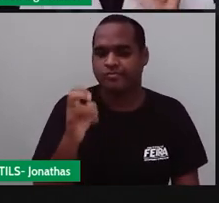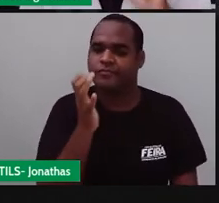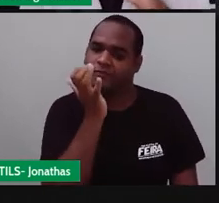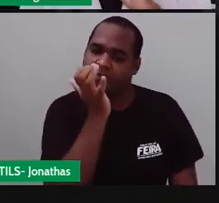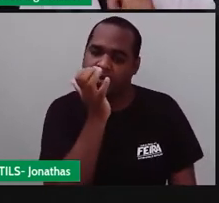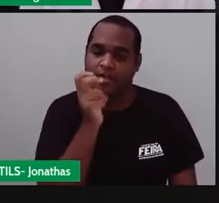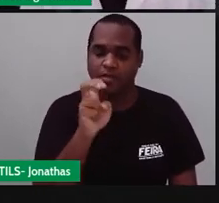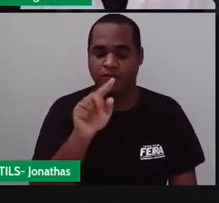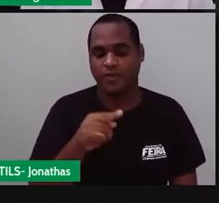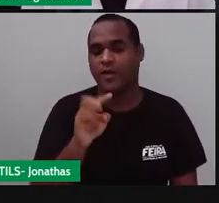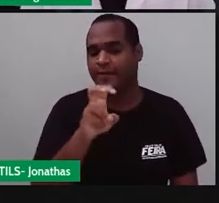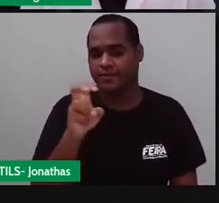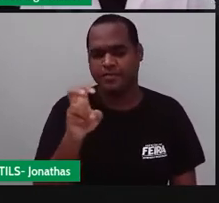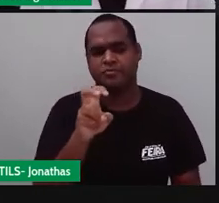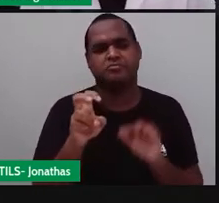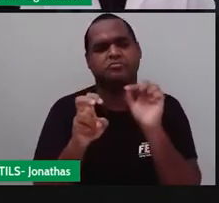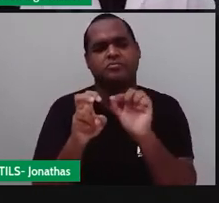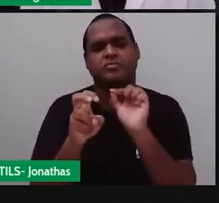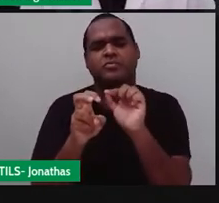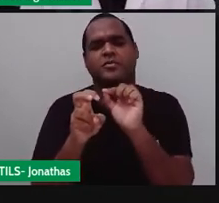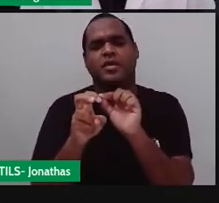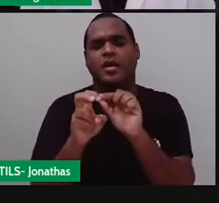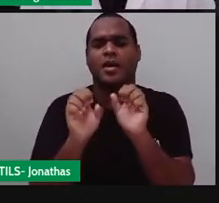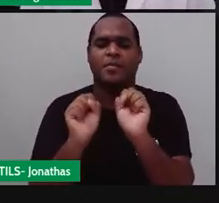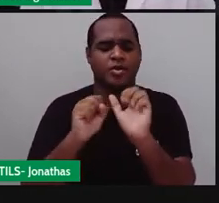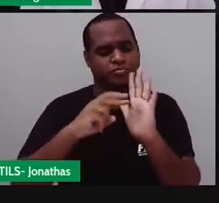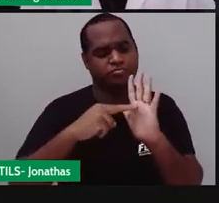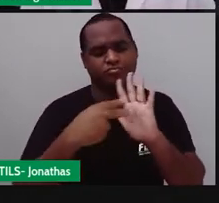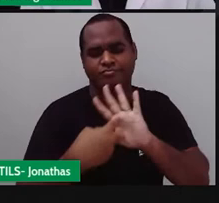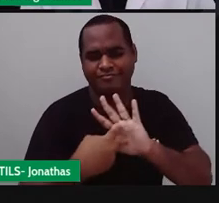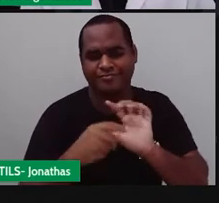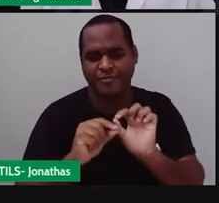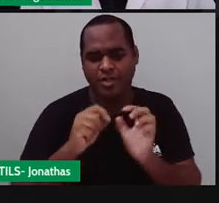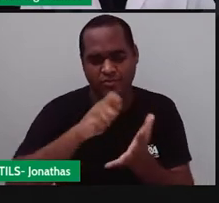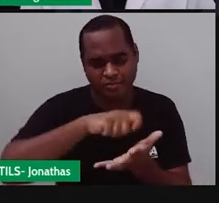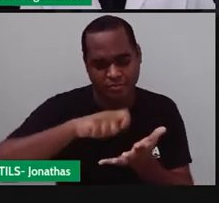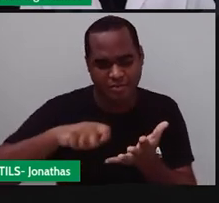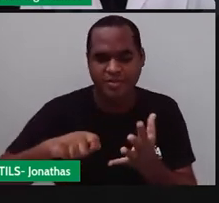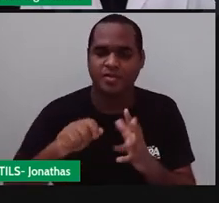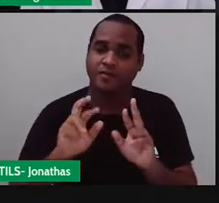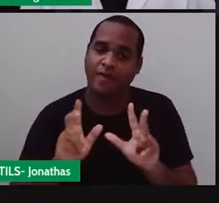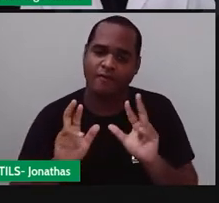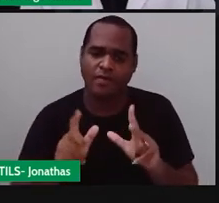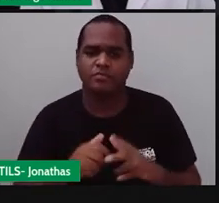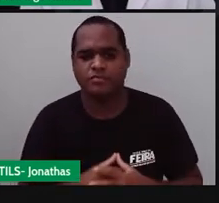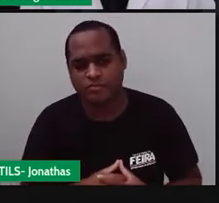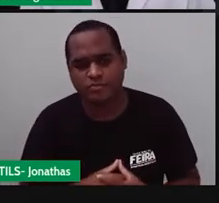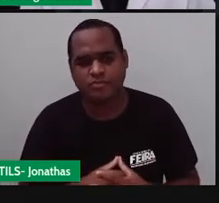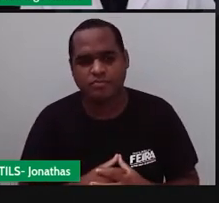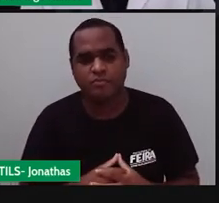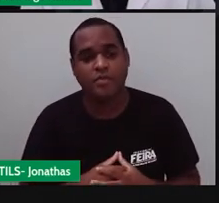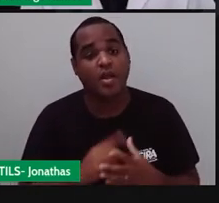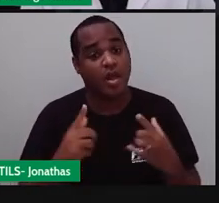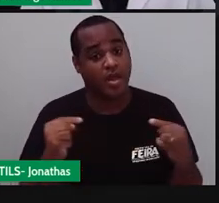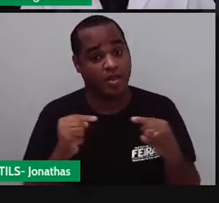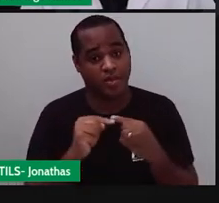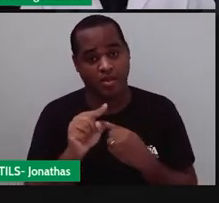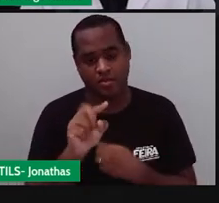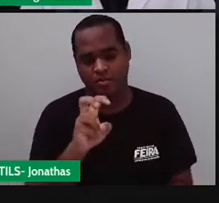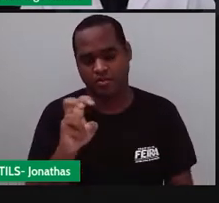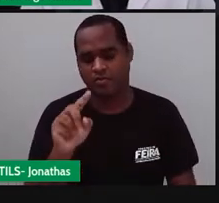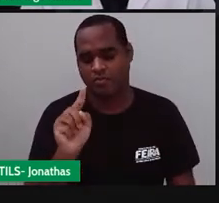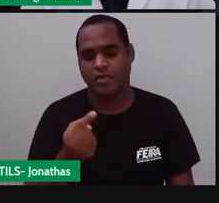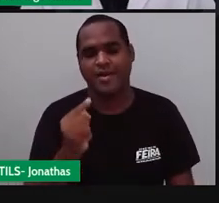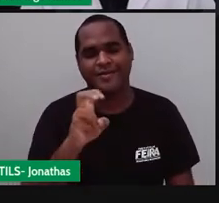5,55, pode ser escrito de outra maneira? Além dessa forma, né,